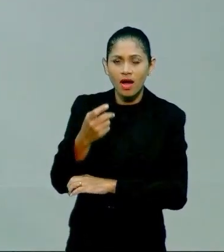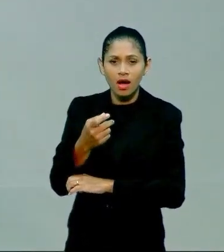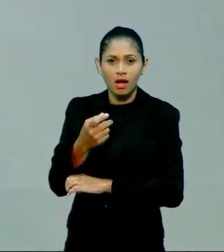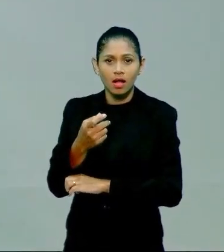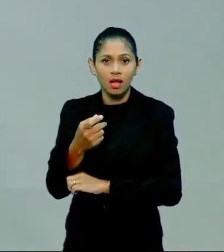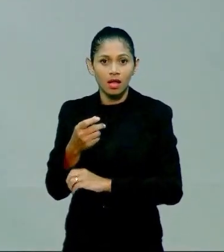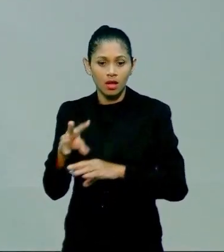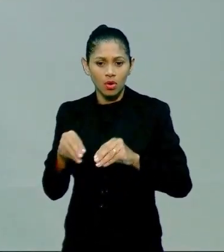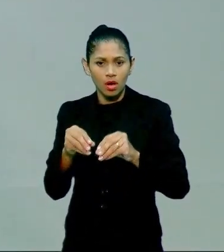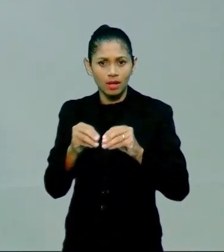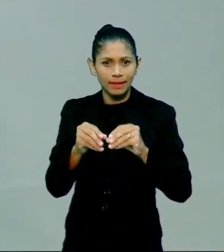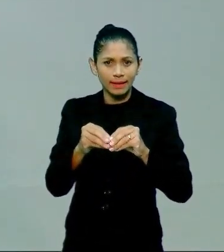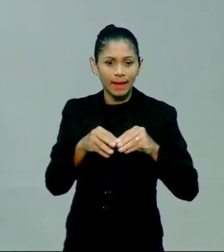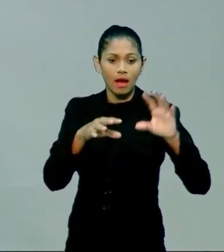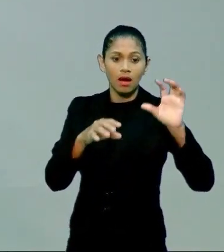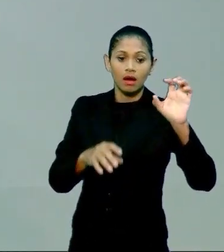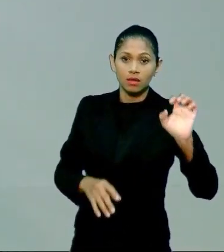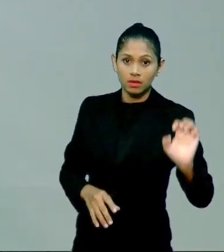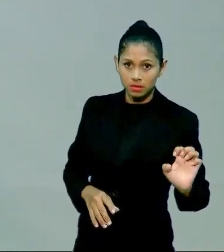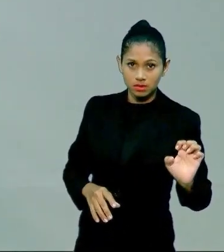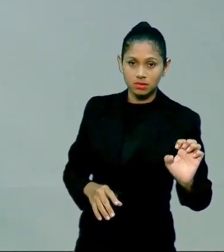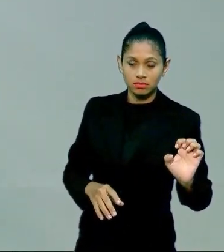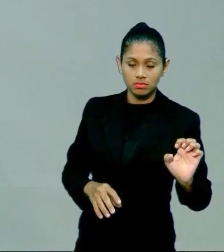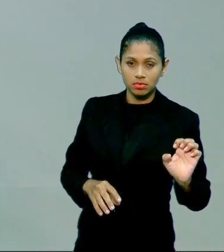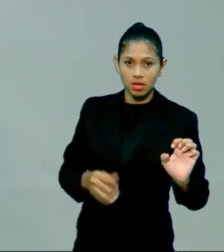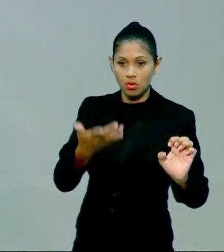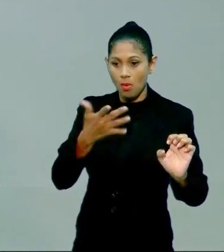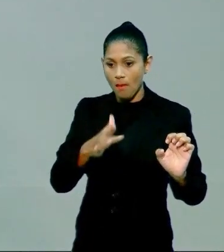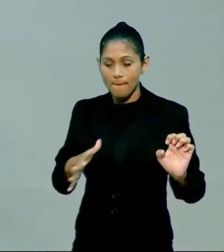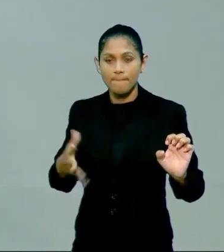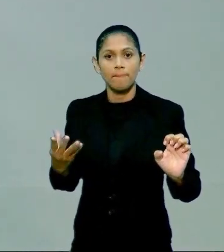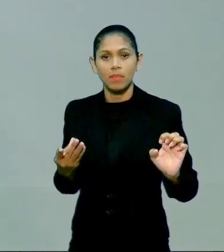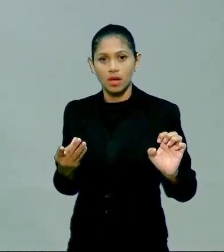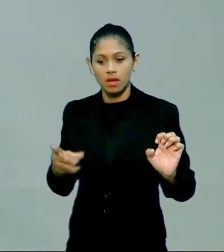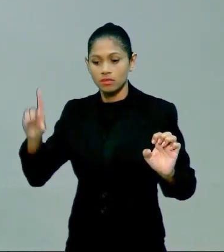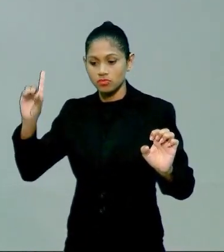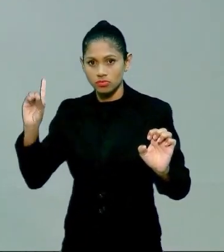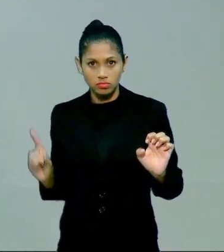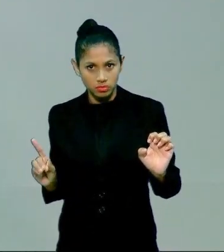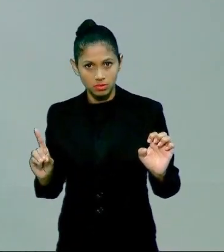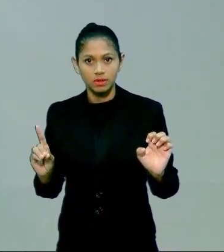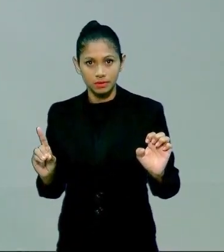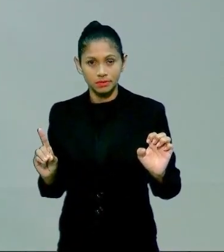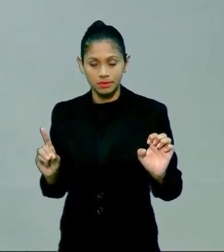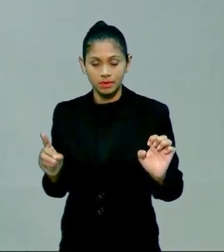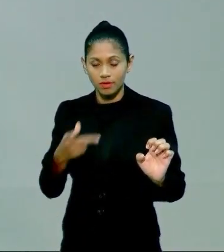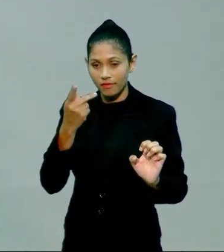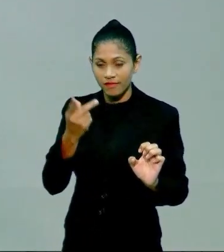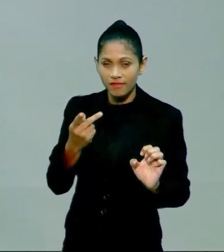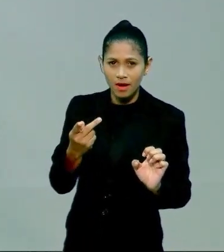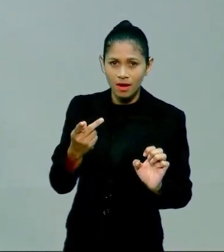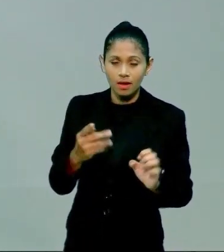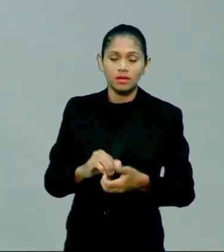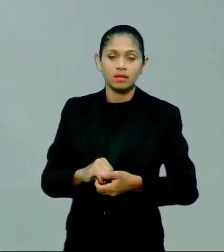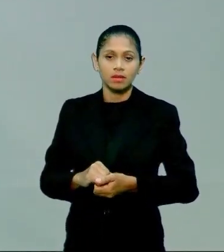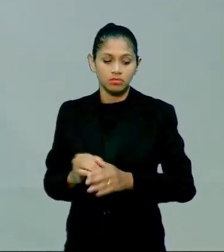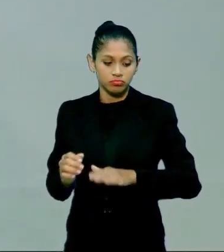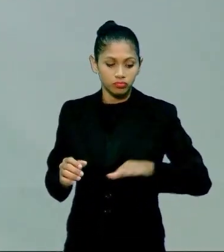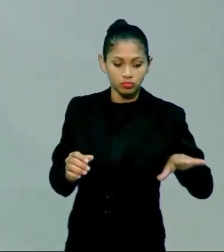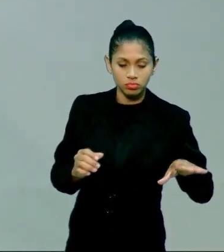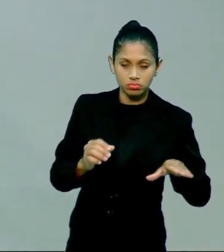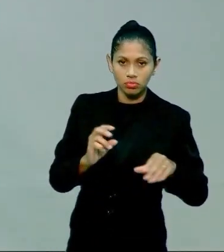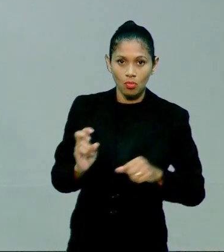esse direcionamento era do período escravista dos navios negreiros em que o escravo tinha que ter esse direcionamento se ele